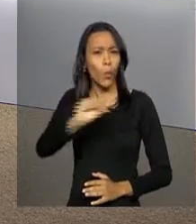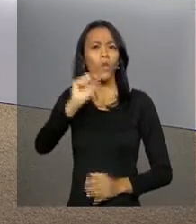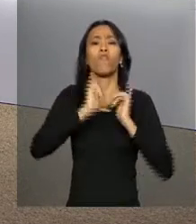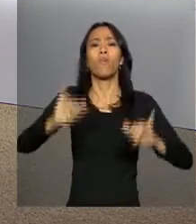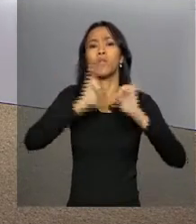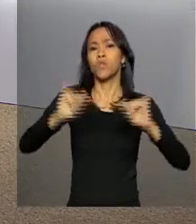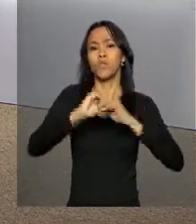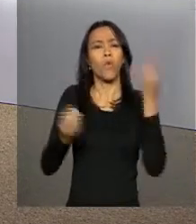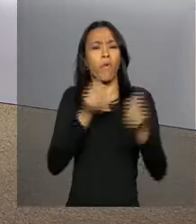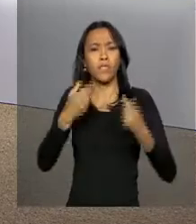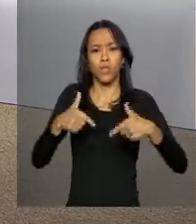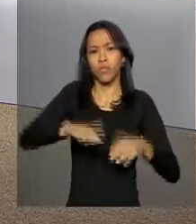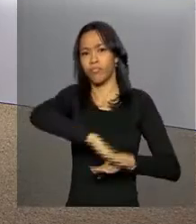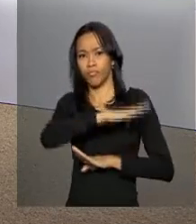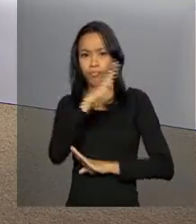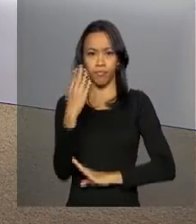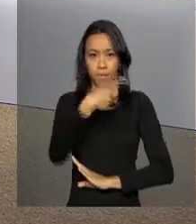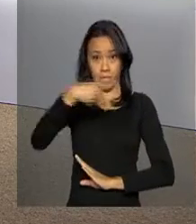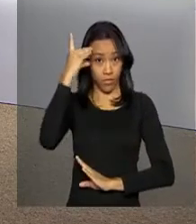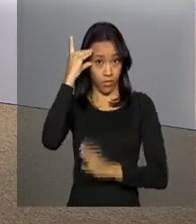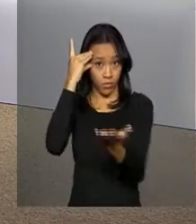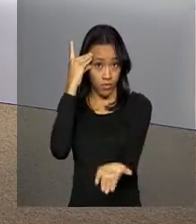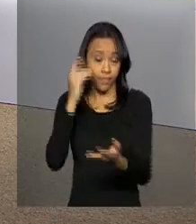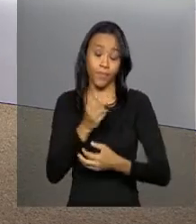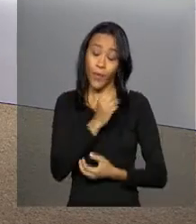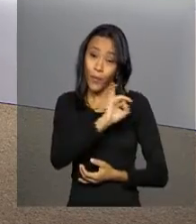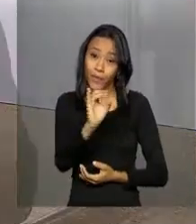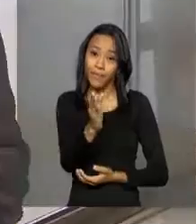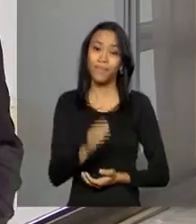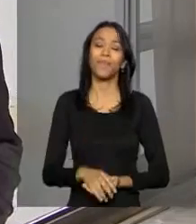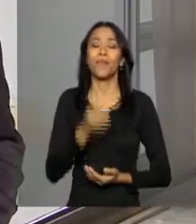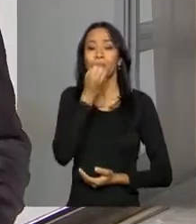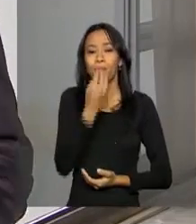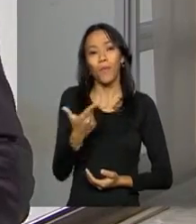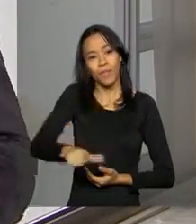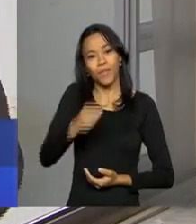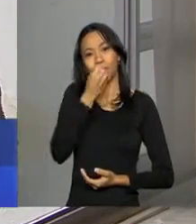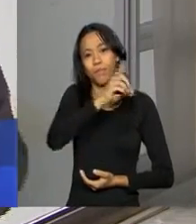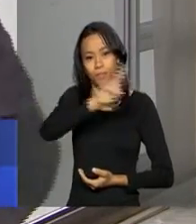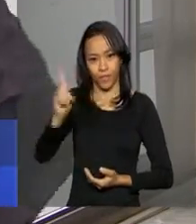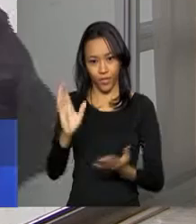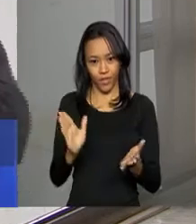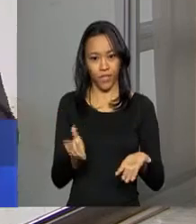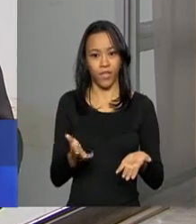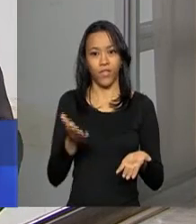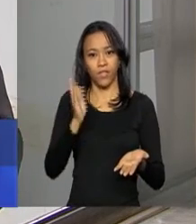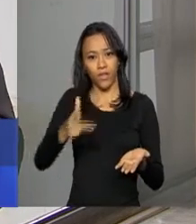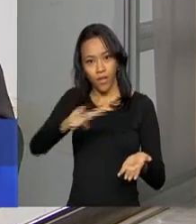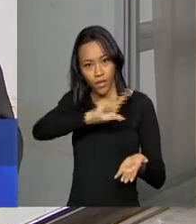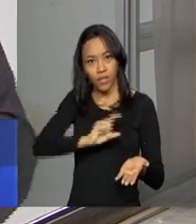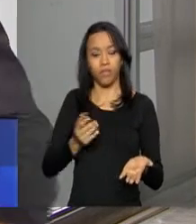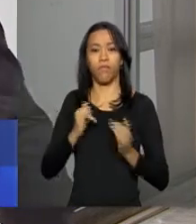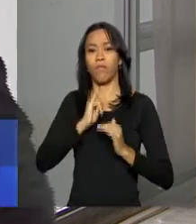da presidenta Dilma Rousseff. Oi, Leandro, bom dia para você. Oi, Daniela, mais uma vez, bom dia. Então, como a gente já havia informado